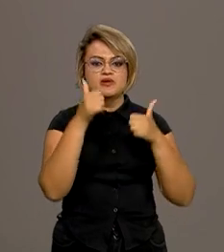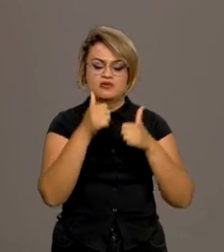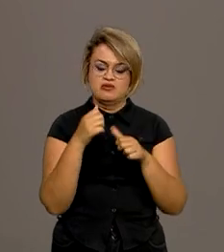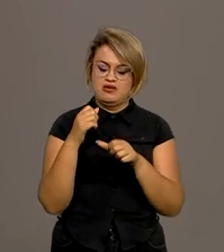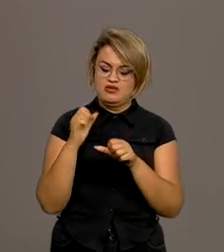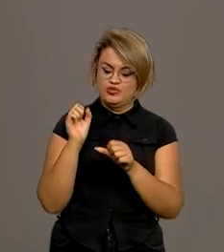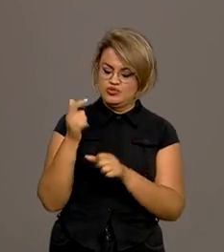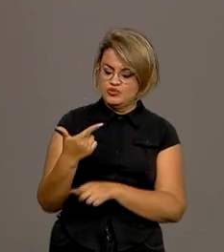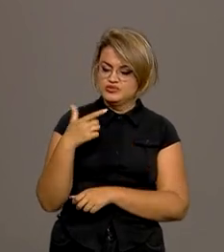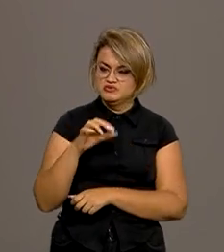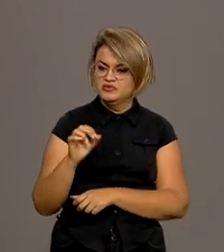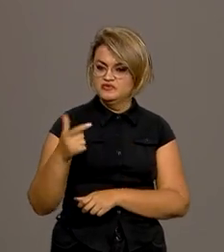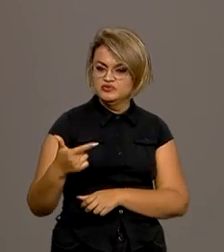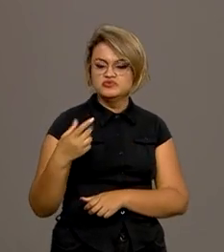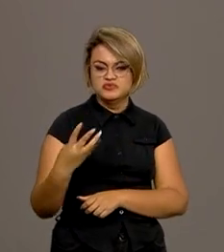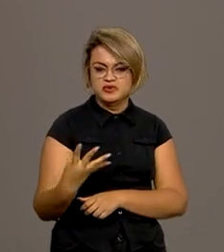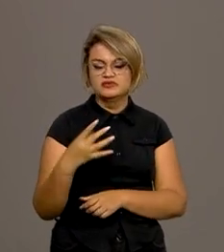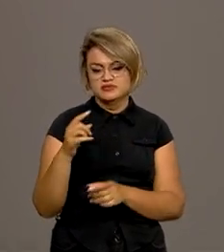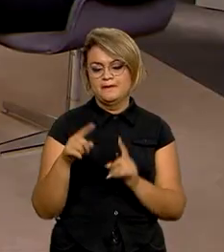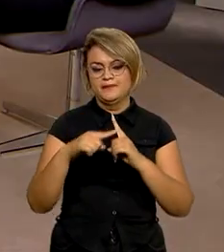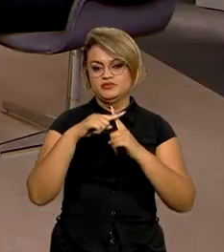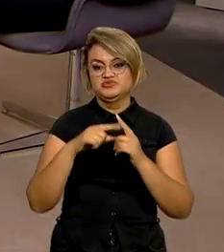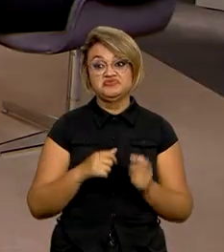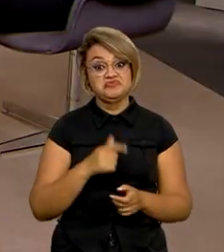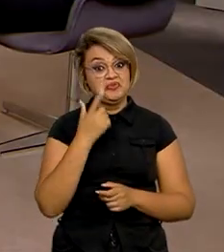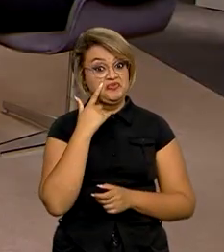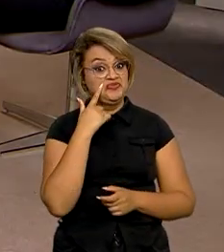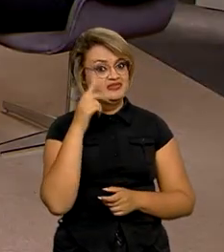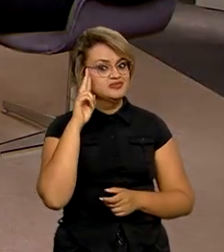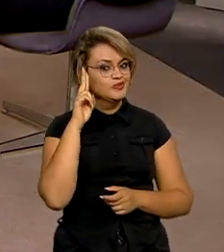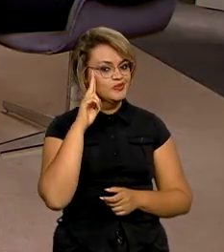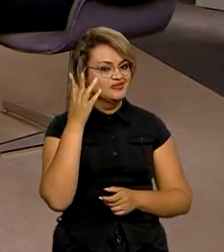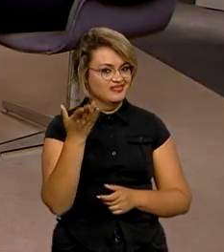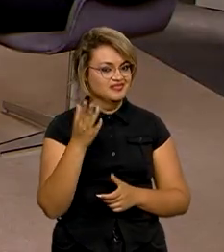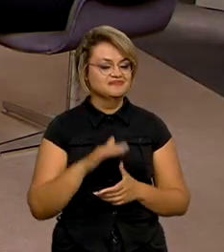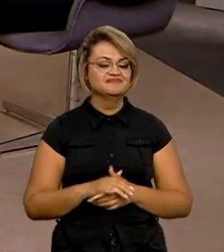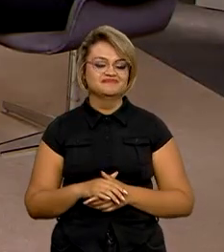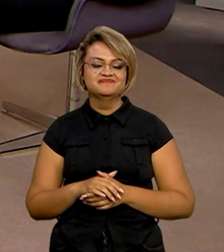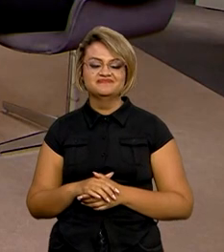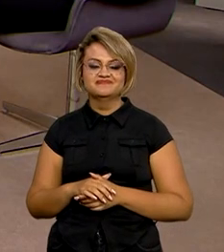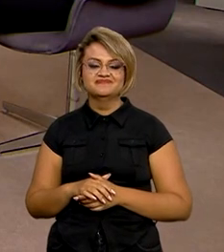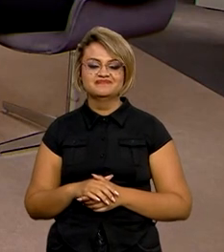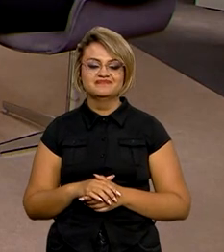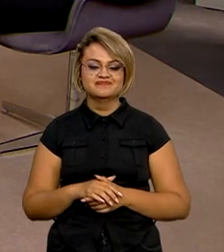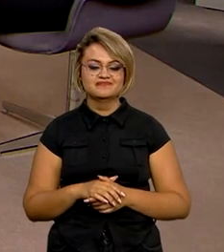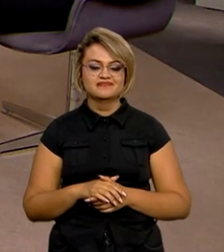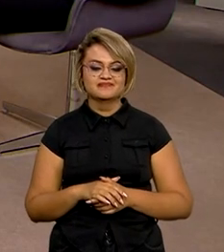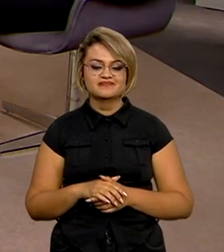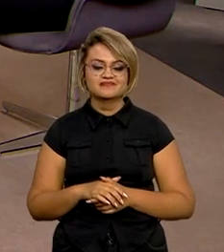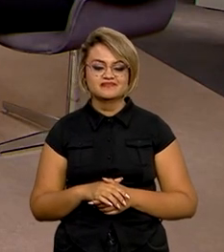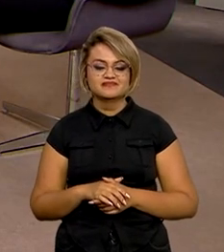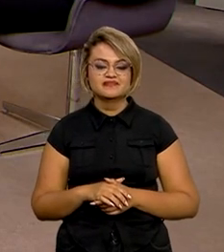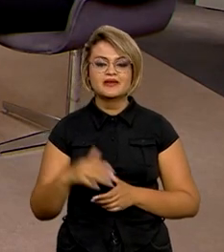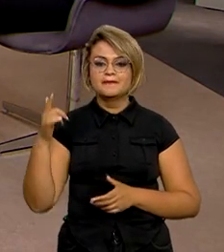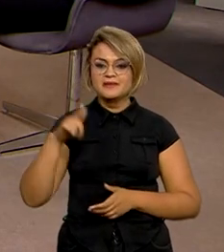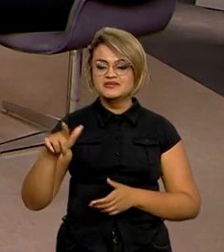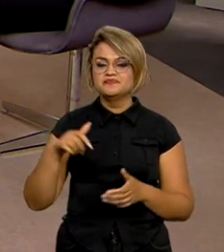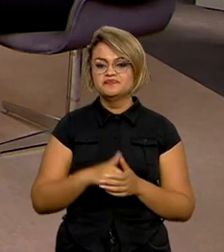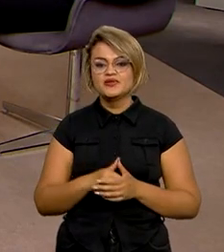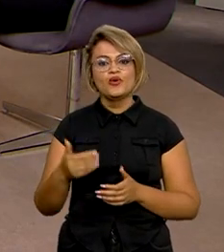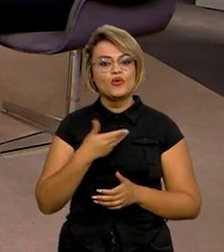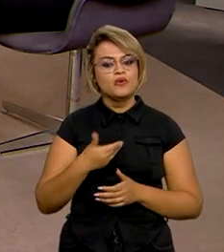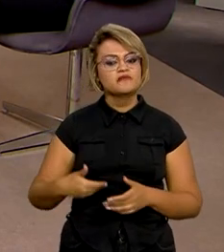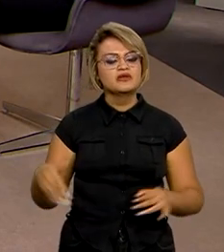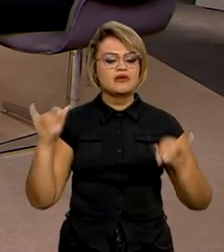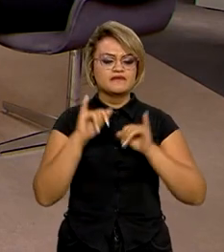2024, isso que é positivo. Vamos ver na segunda-feira o próximo Boletim Fox, né, professor? Verdade. Professor, o governo